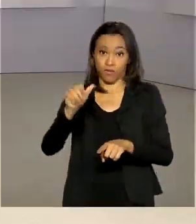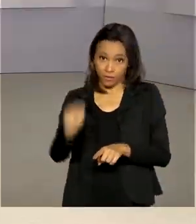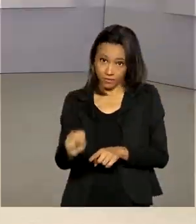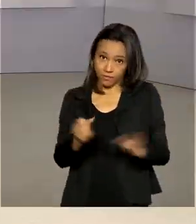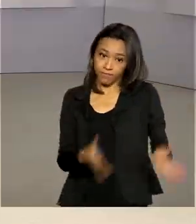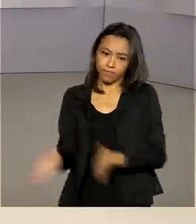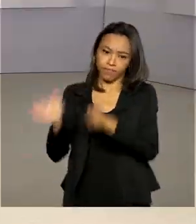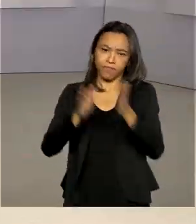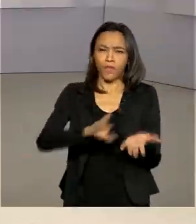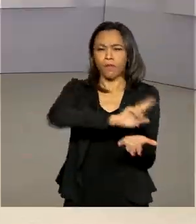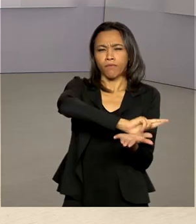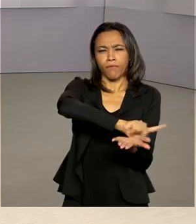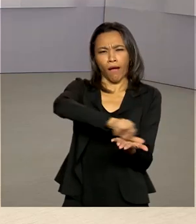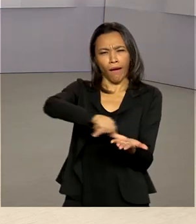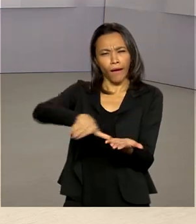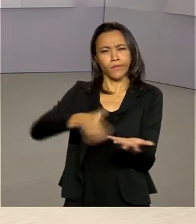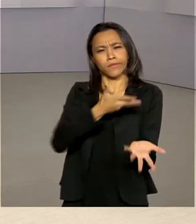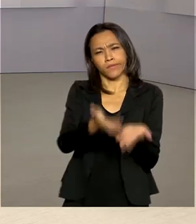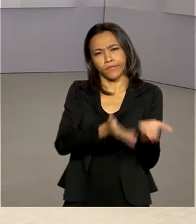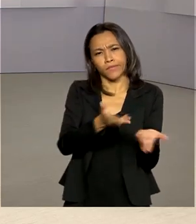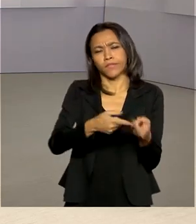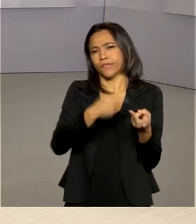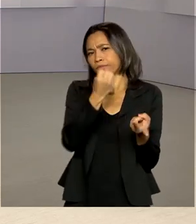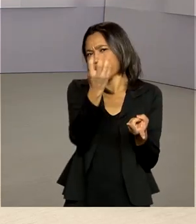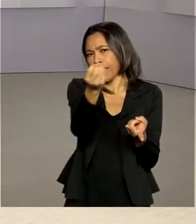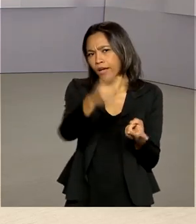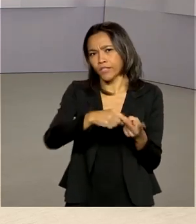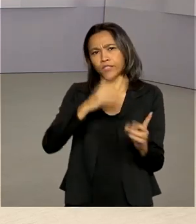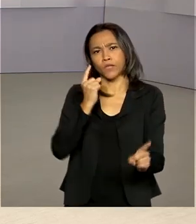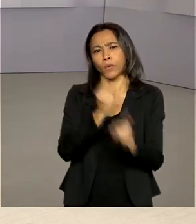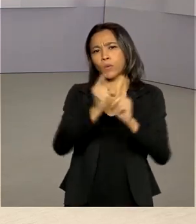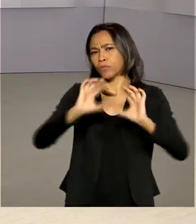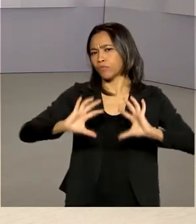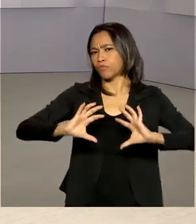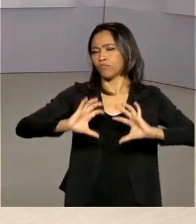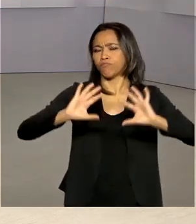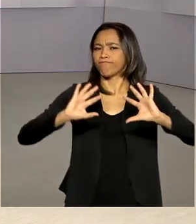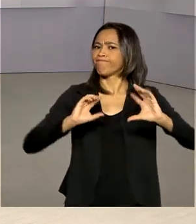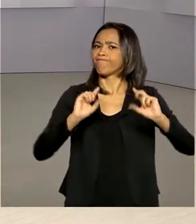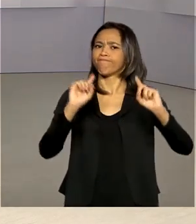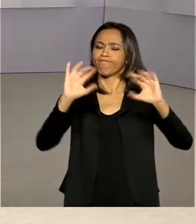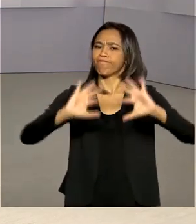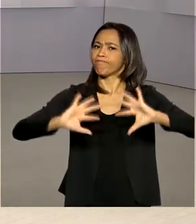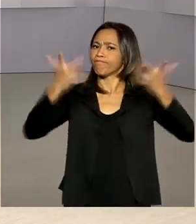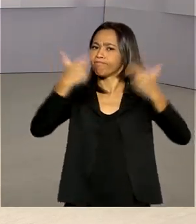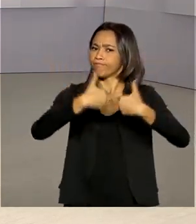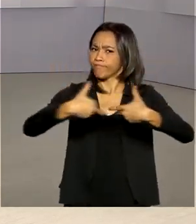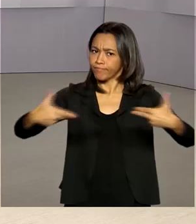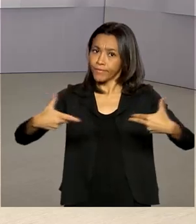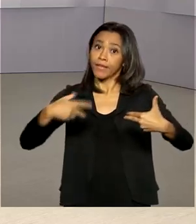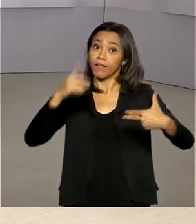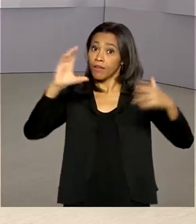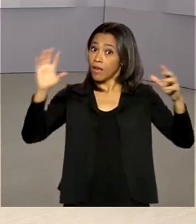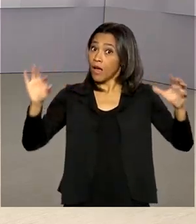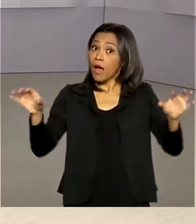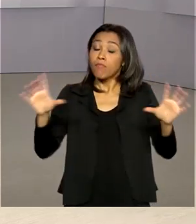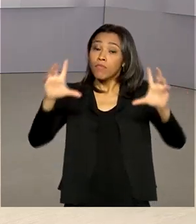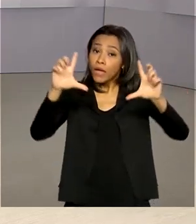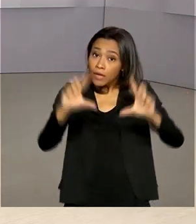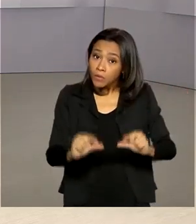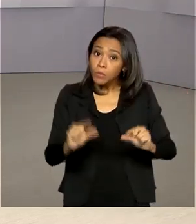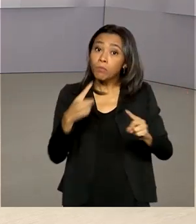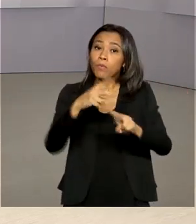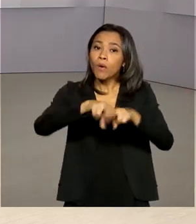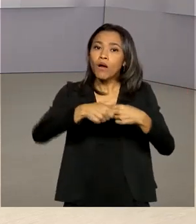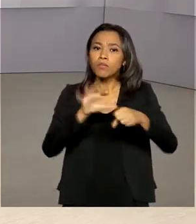Diversos serviços, viagens e eventos deixaram de ser realizados desde o início da pandemia. E para ajudar o setor do